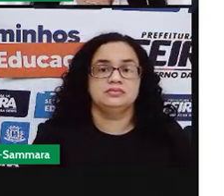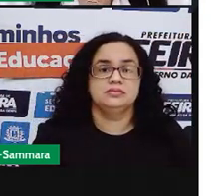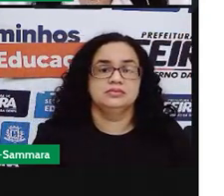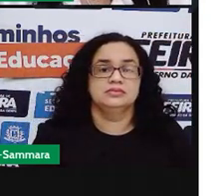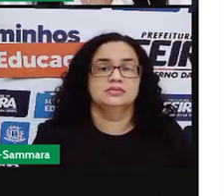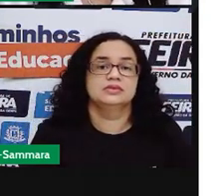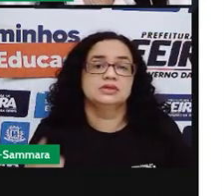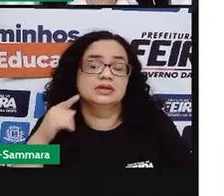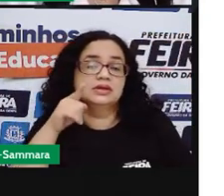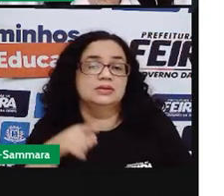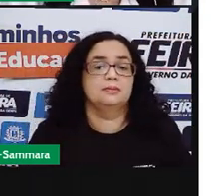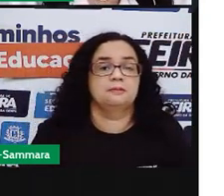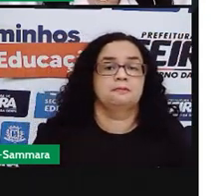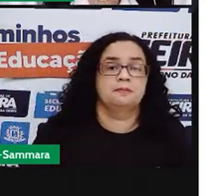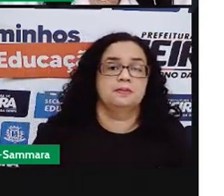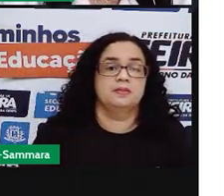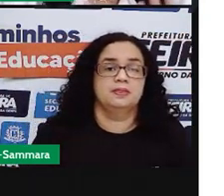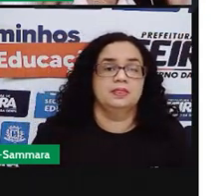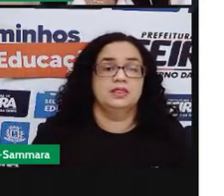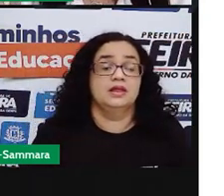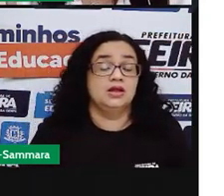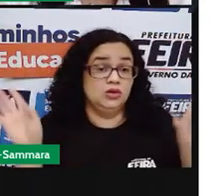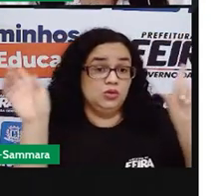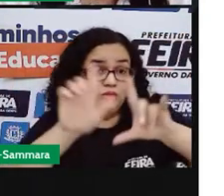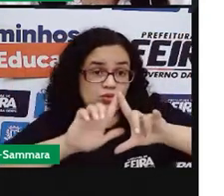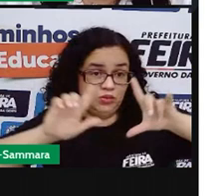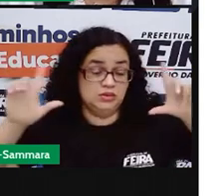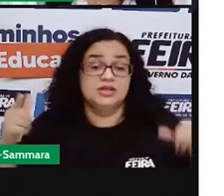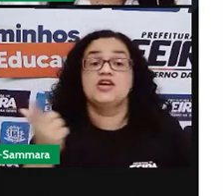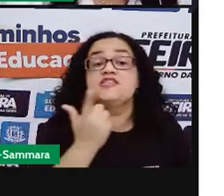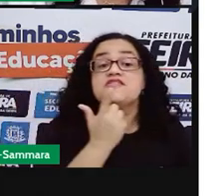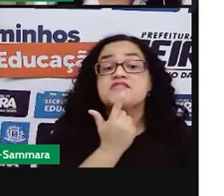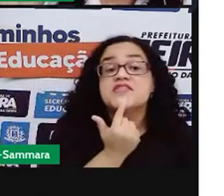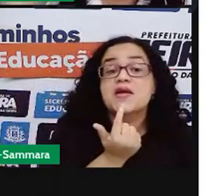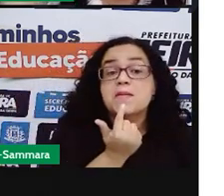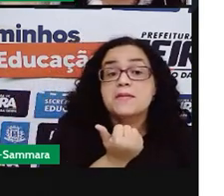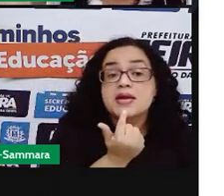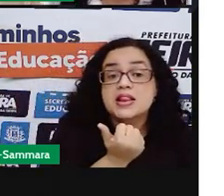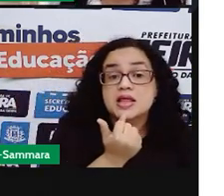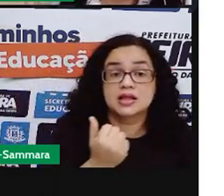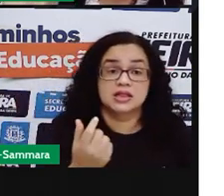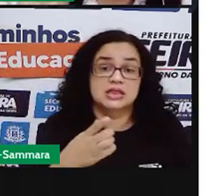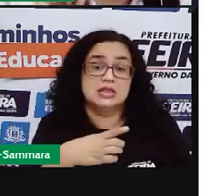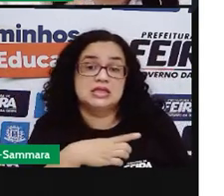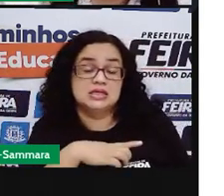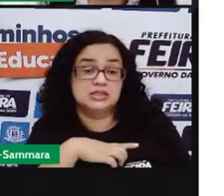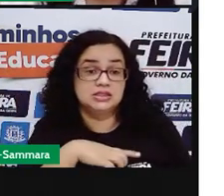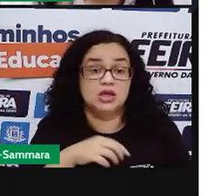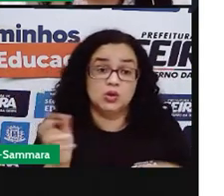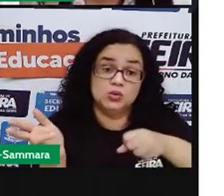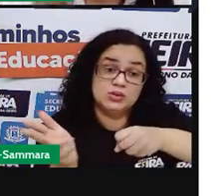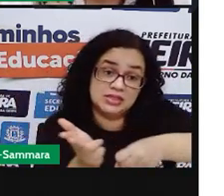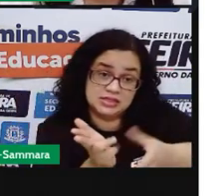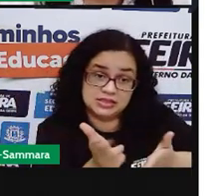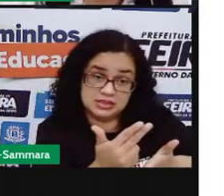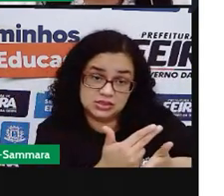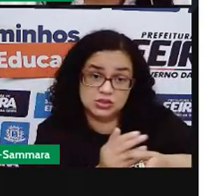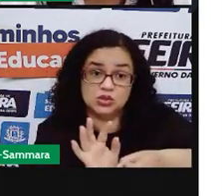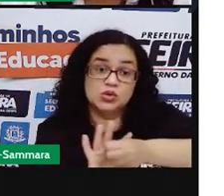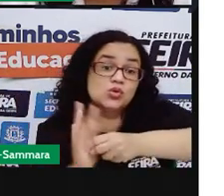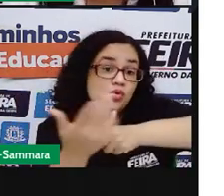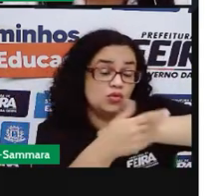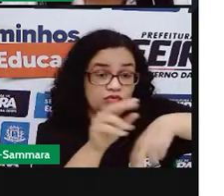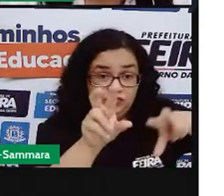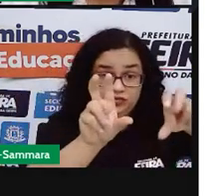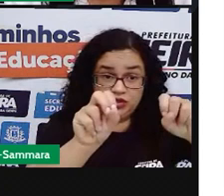Essa aqui. O cartaz é vermelho. Tem o desenho que simboliza ali o